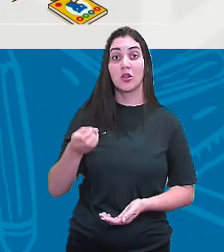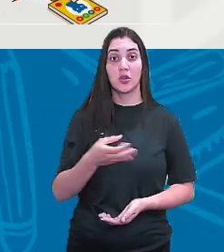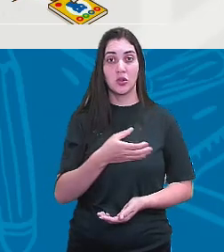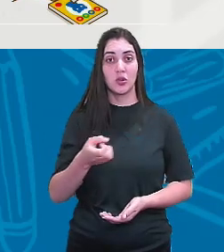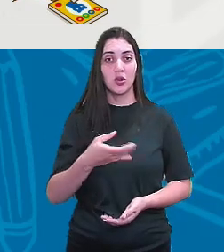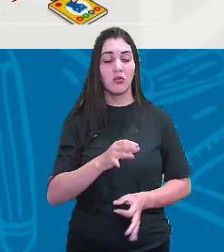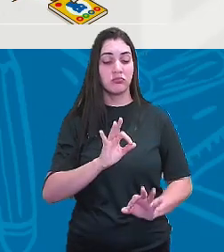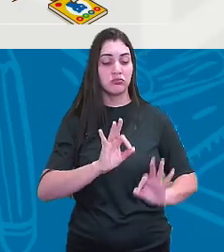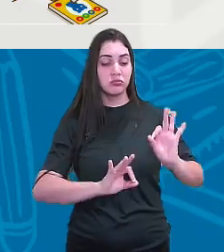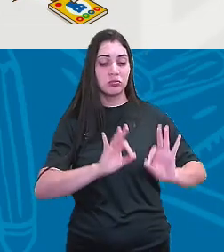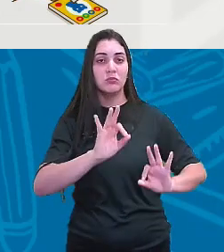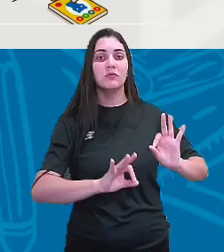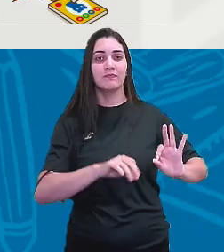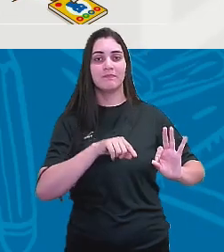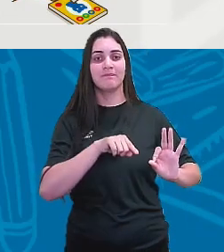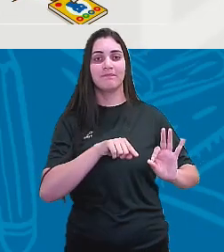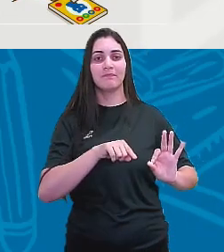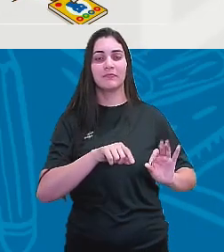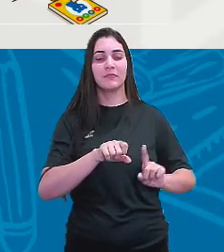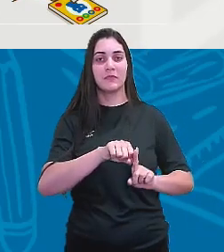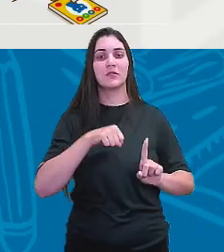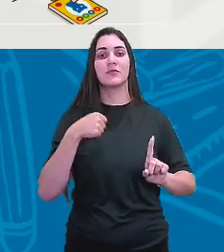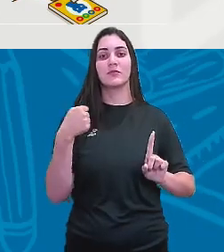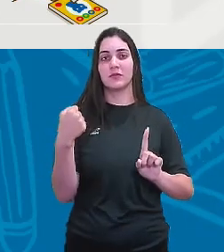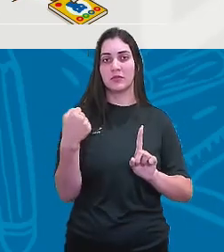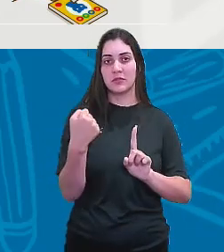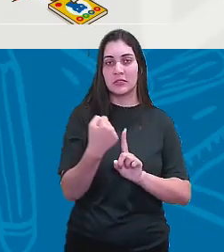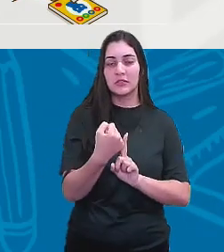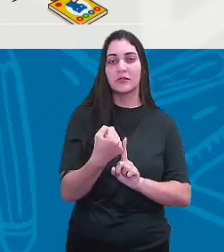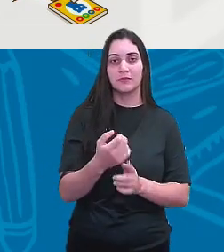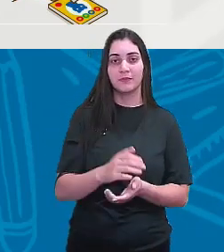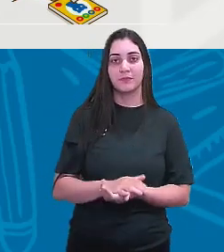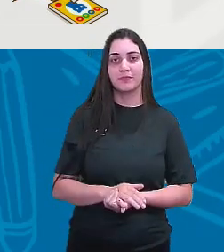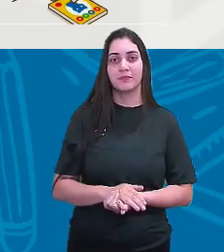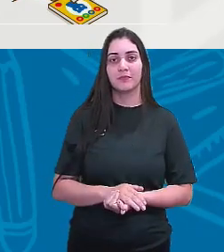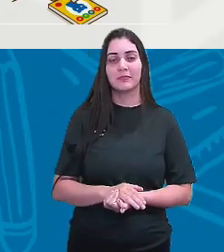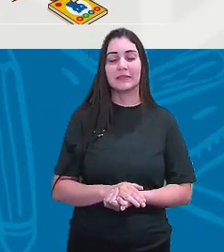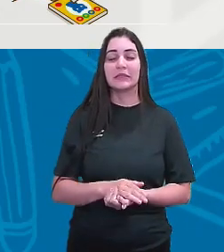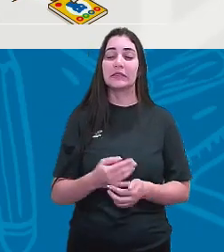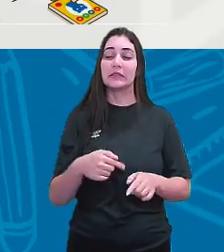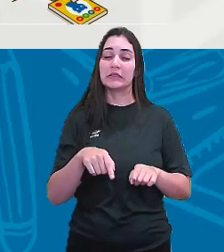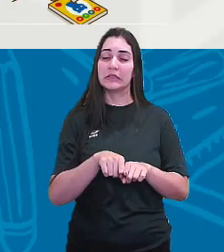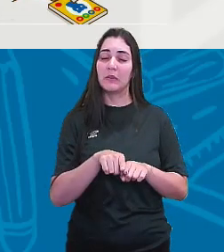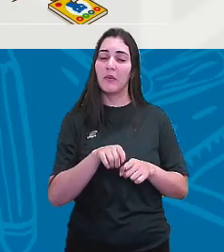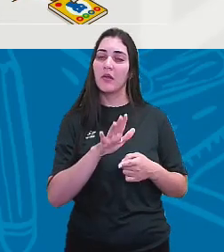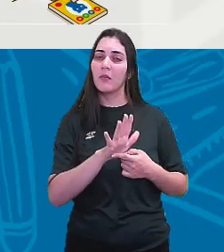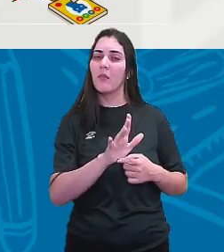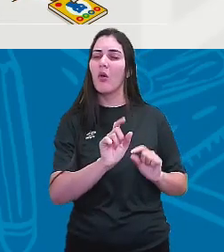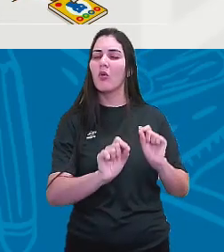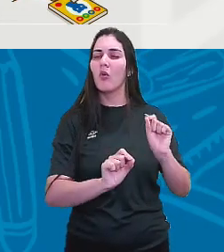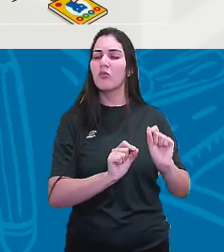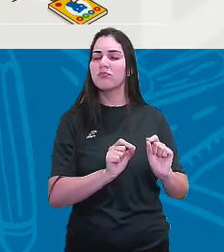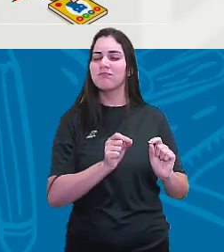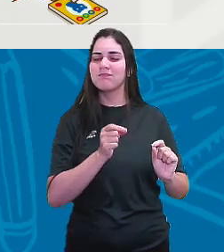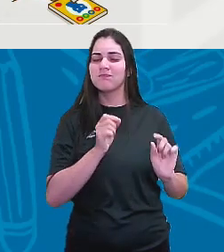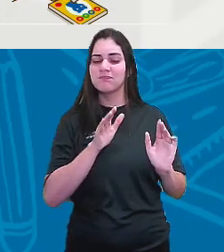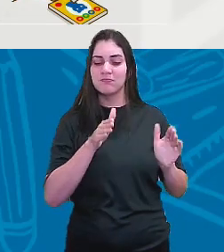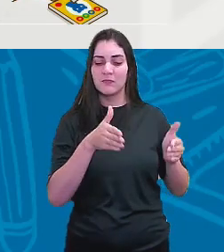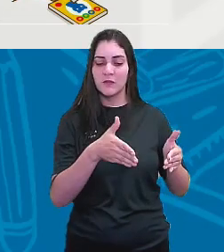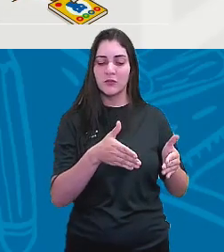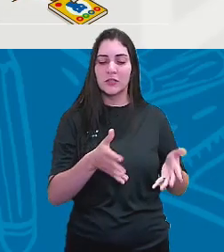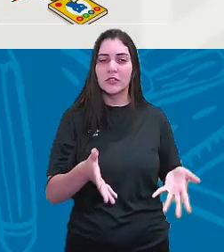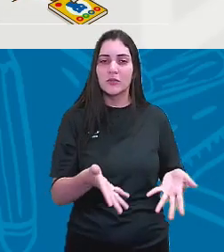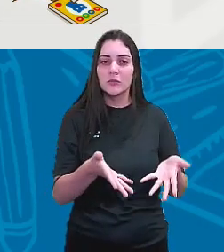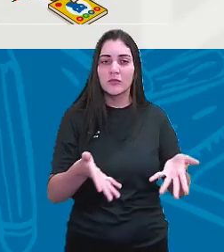formas de organização social que diretamente vai contribuir para